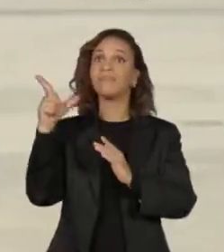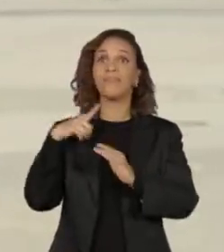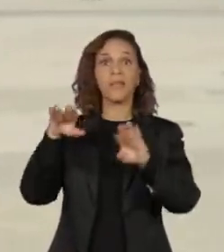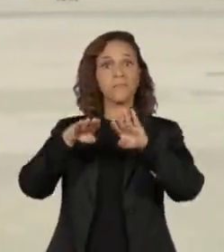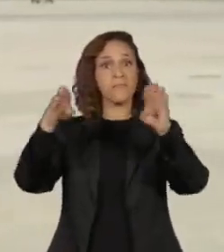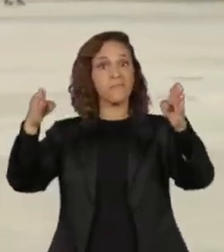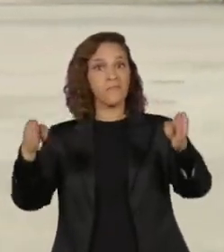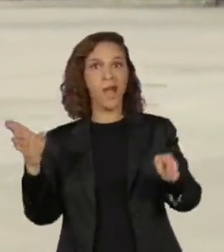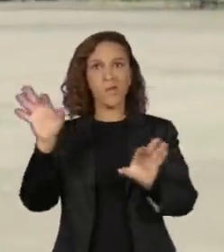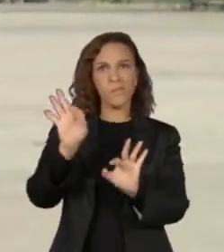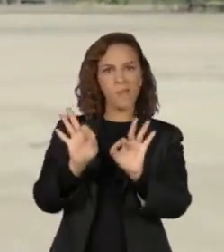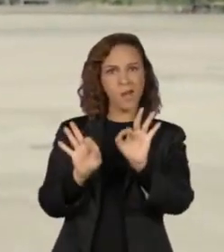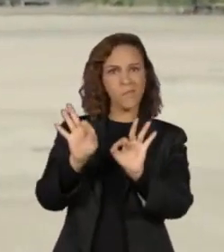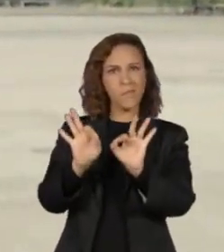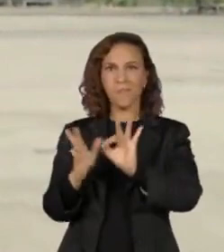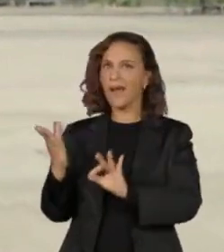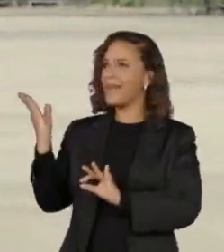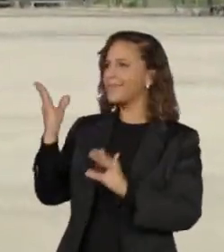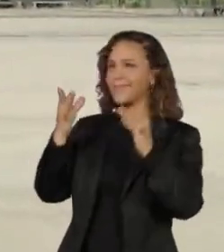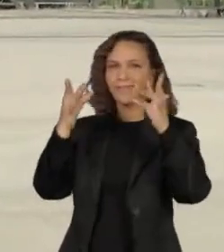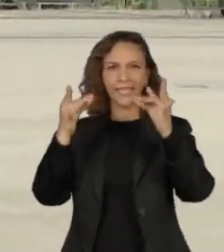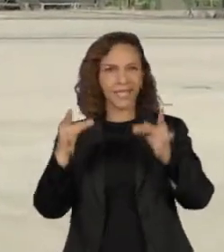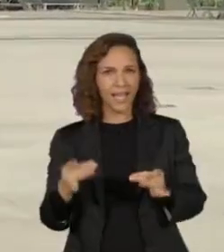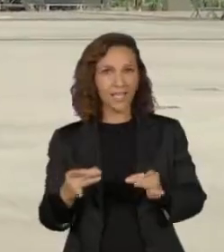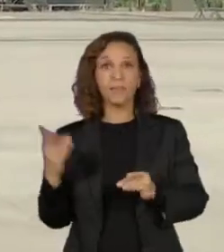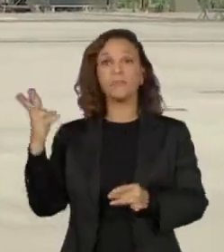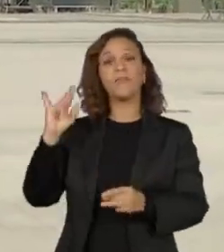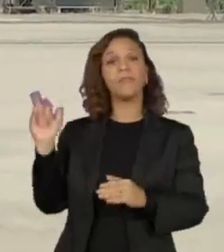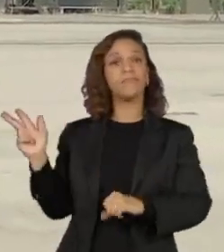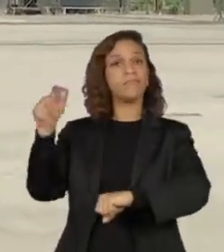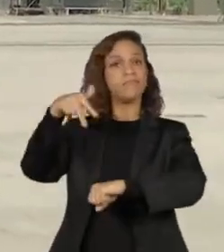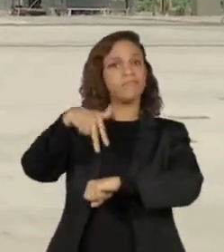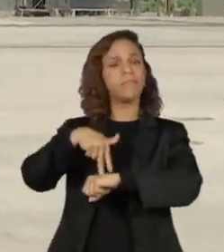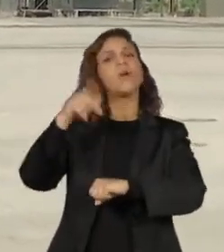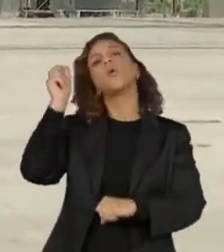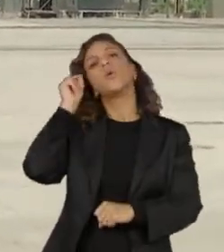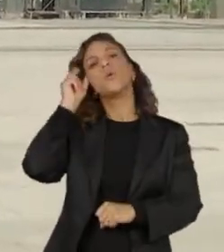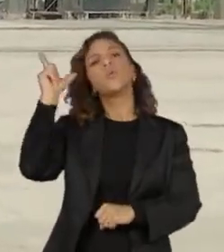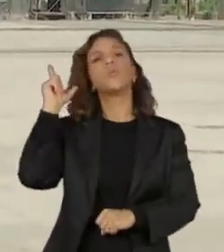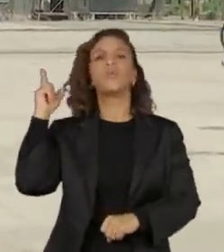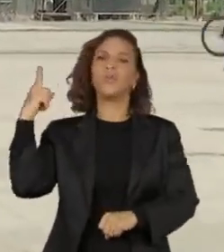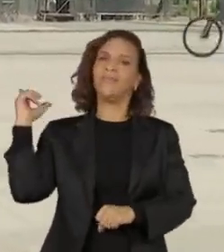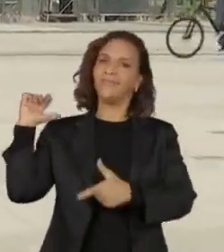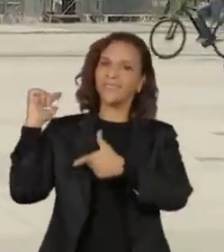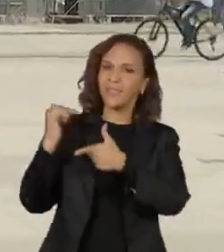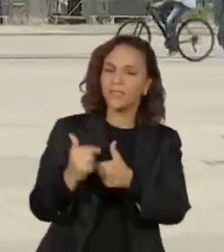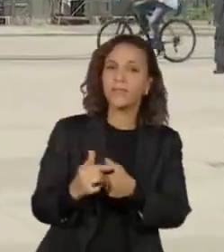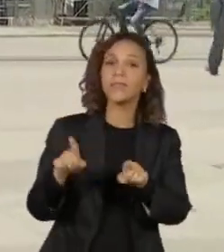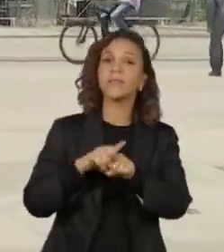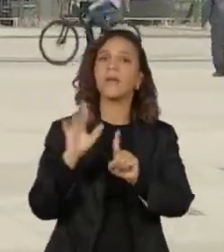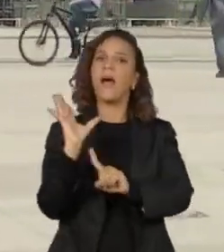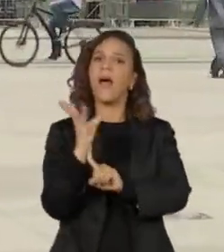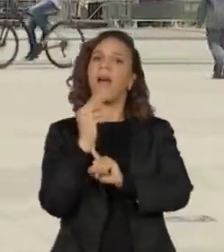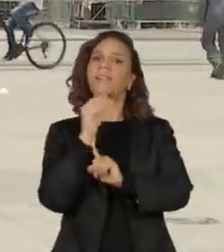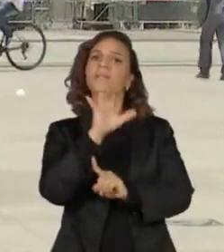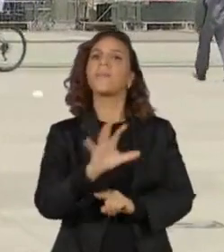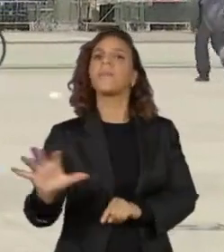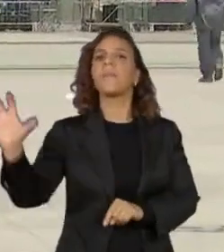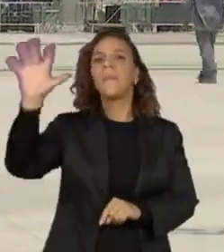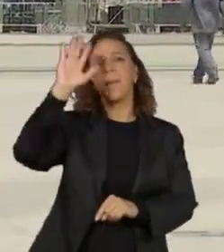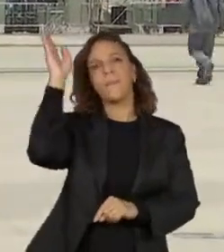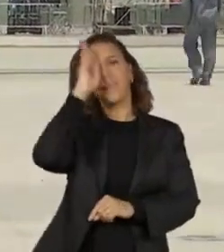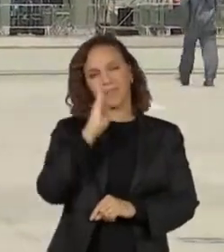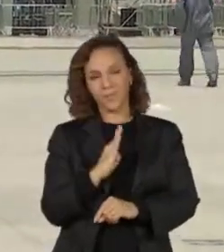onde estão sendo ajeitados os últimos detalhes, apresentações de cultura popular e artistas representando todas as regiões do